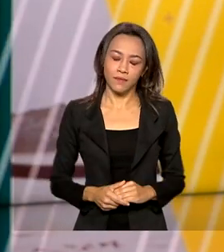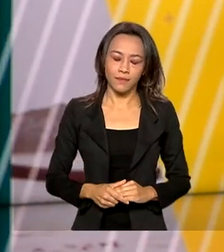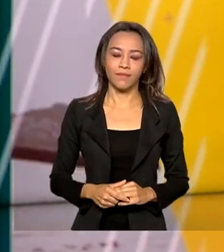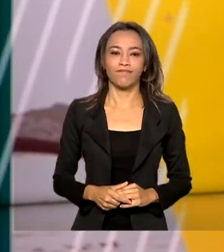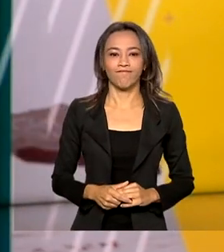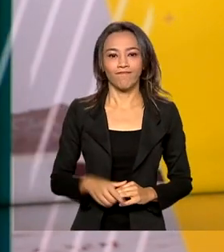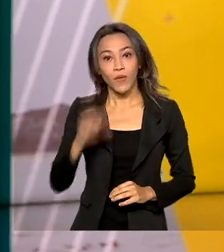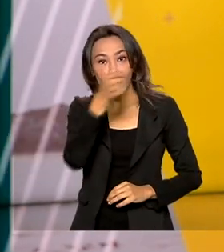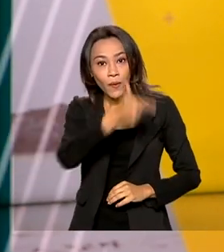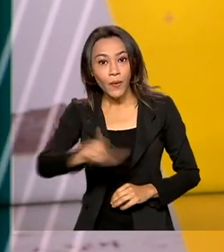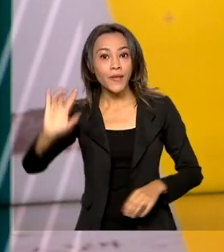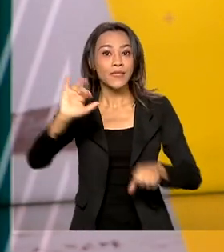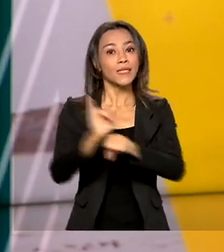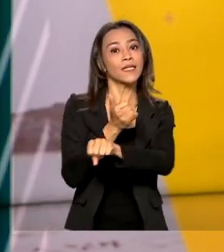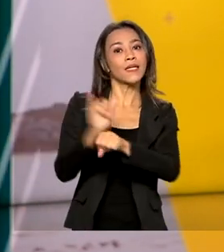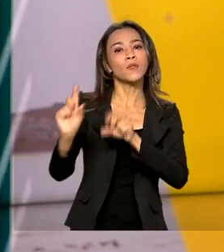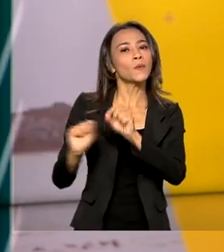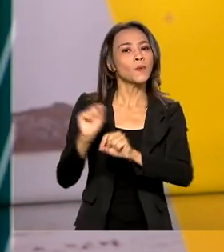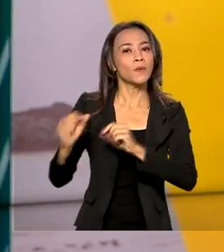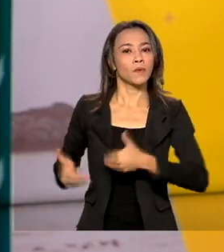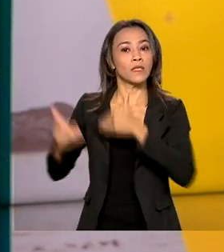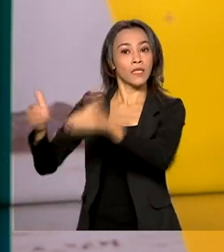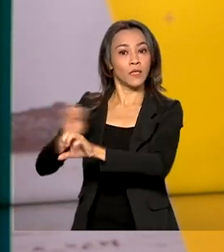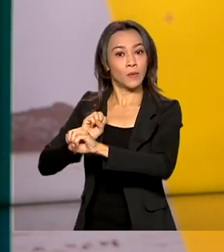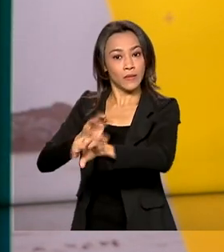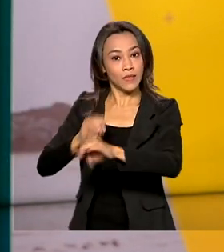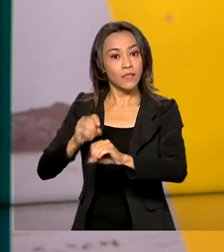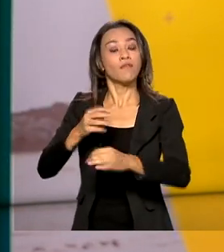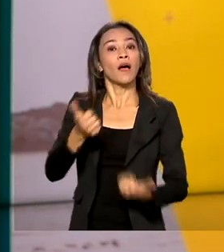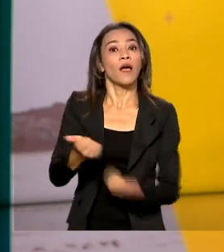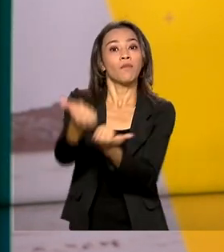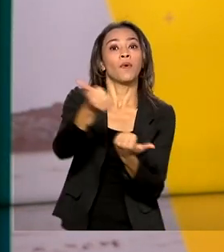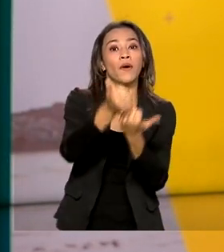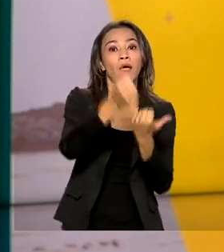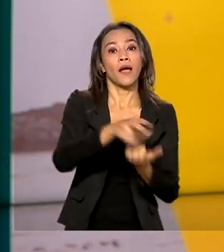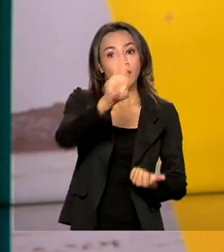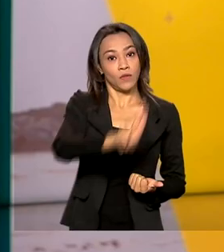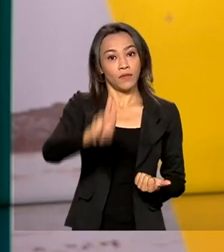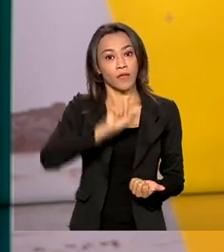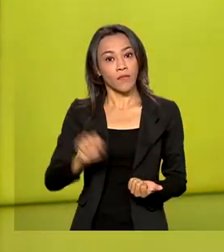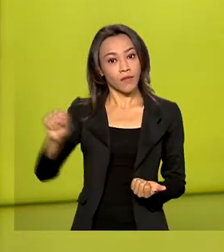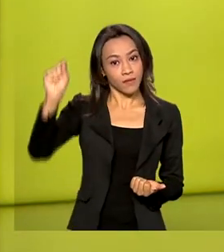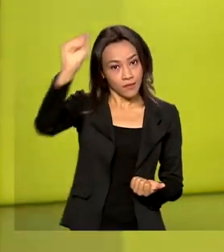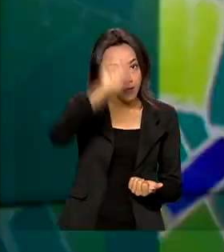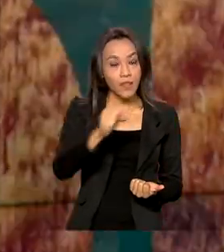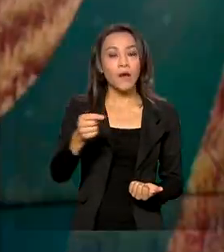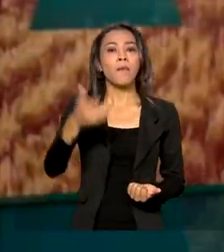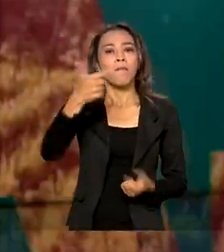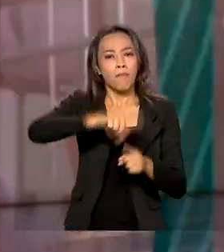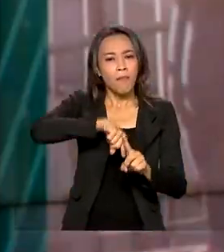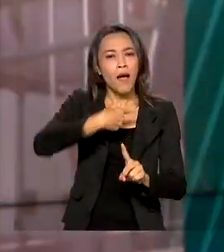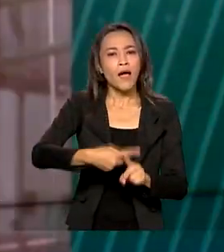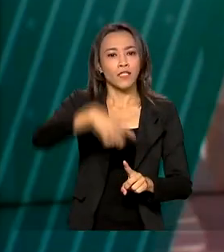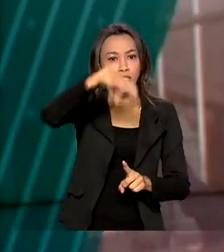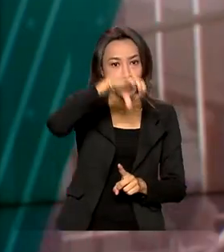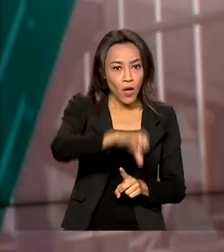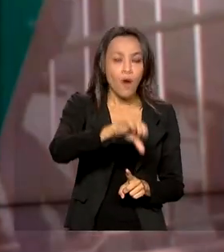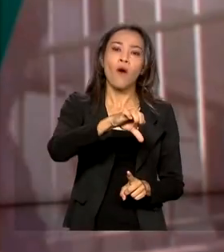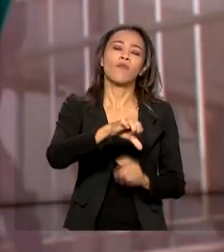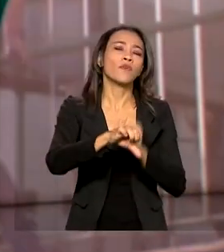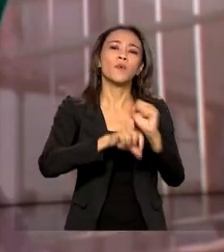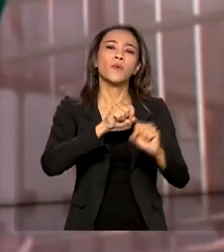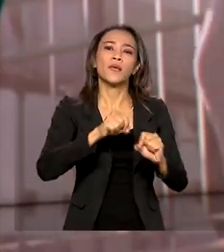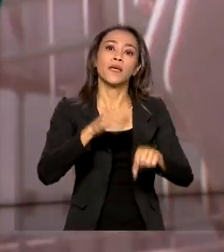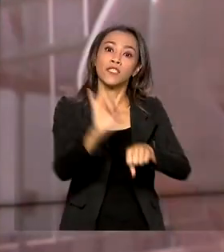Outra medida do Ministério da Educação beneficia instituições de ensino superior. Mais nove procedimentos de atendimento via